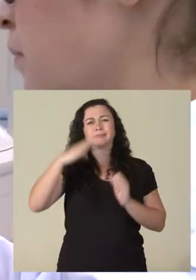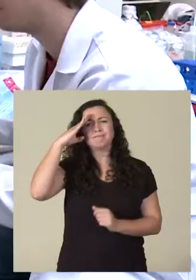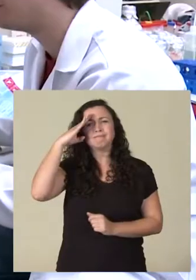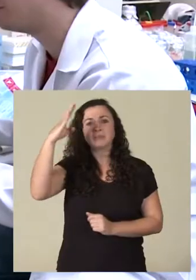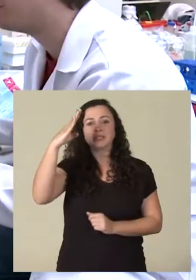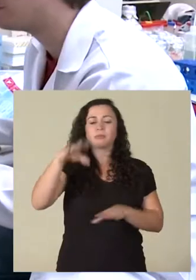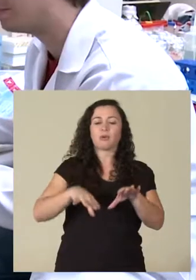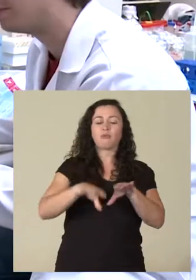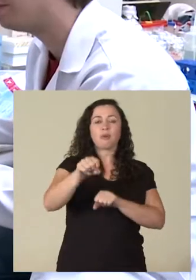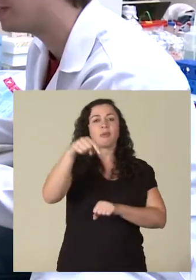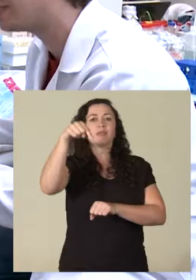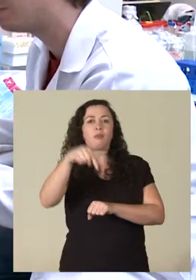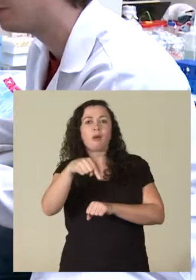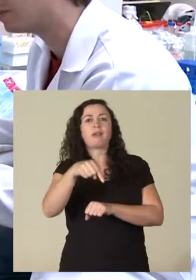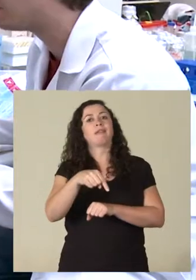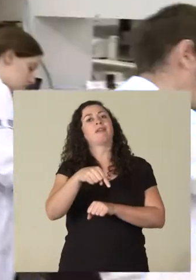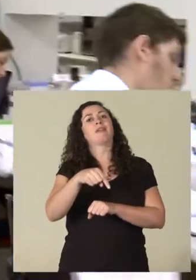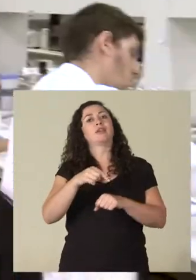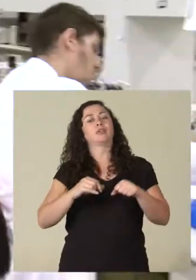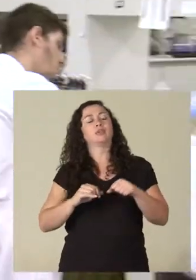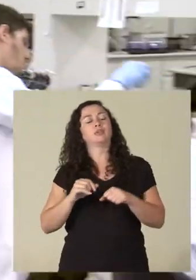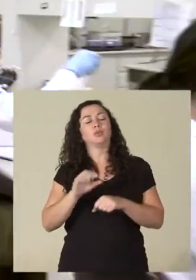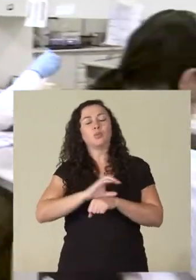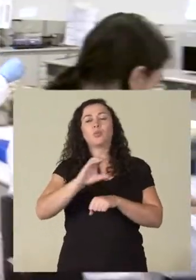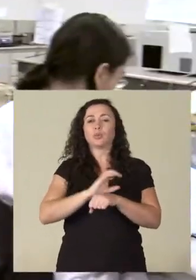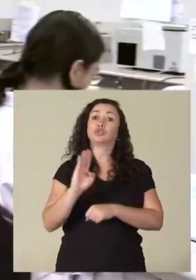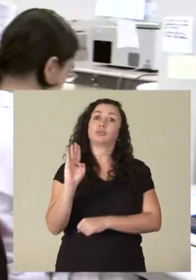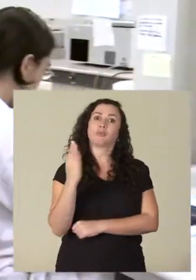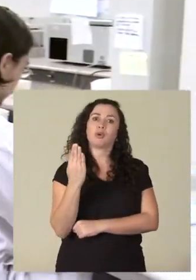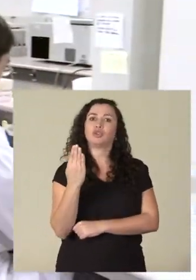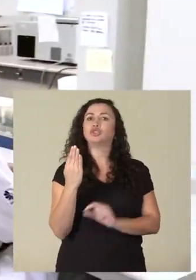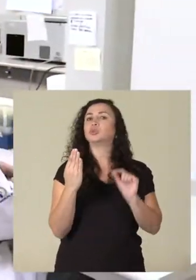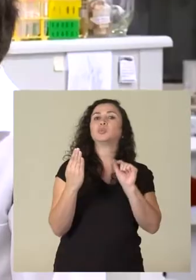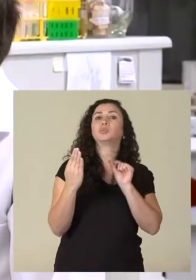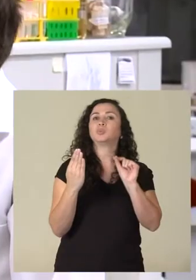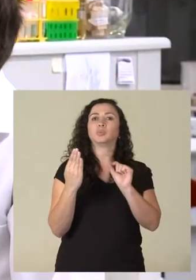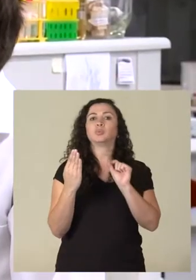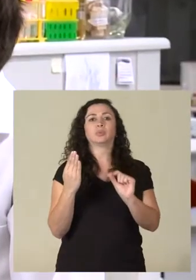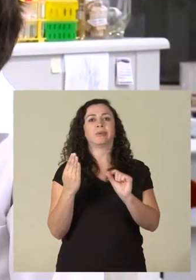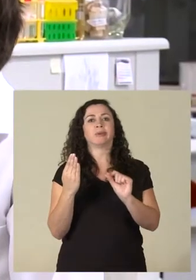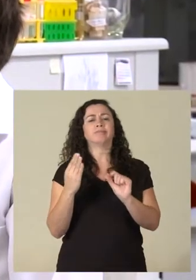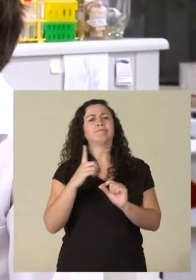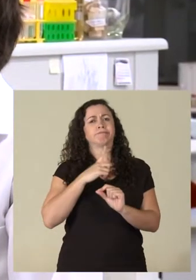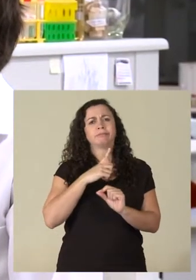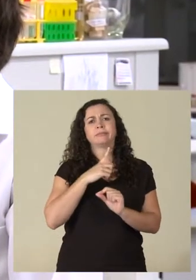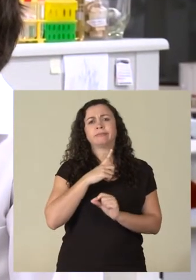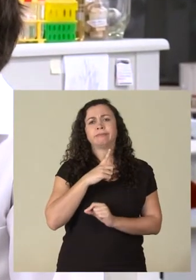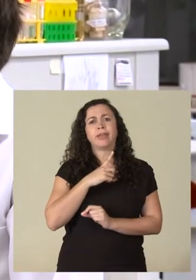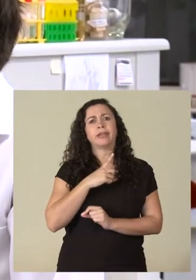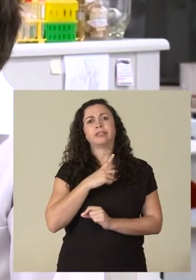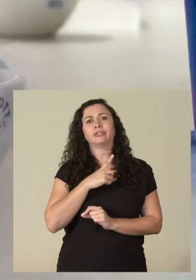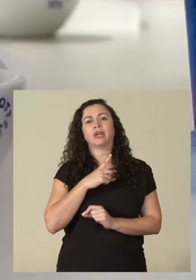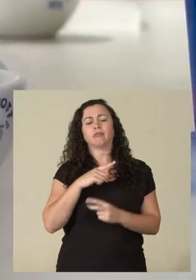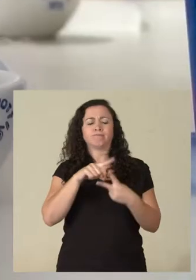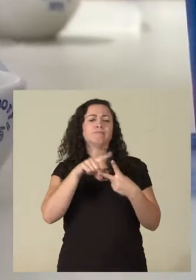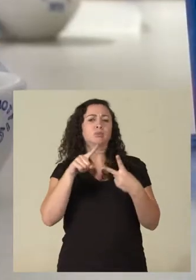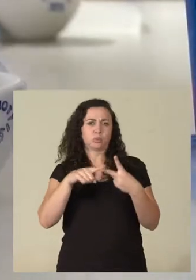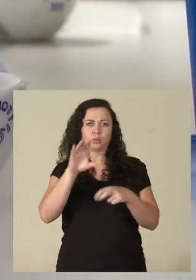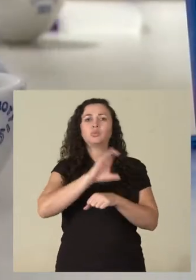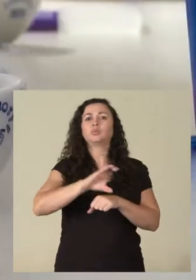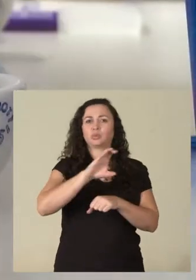a característica principal de formação do curso de biologia, mesmo tendo